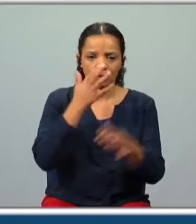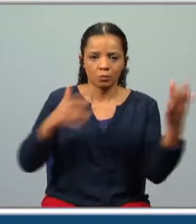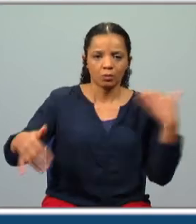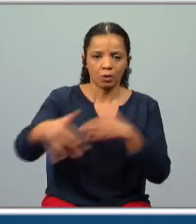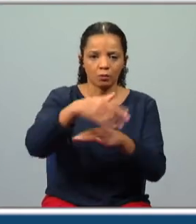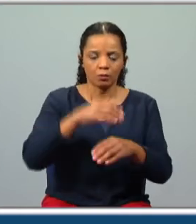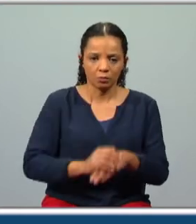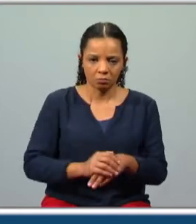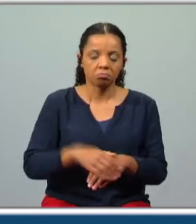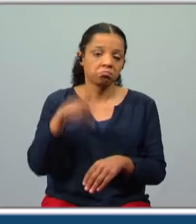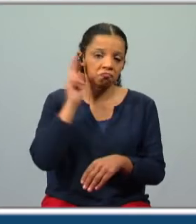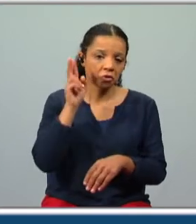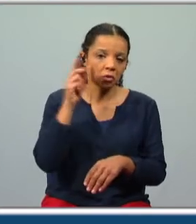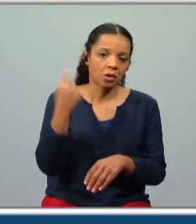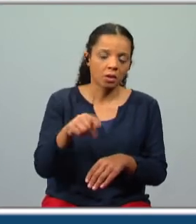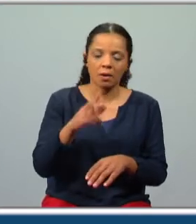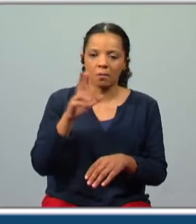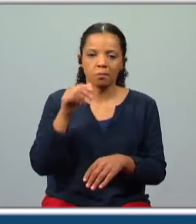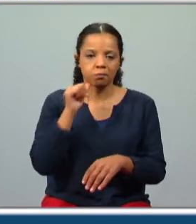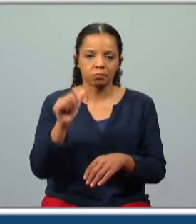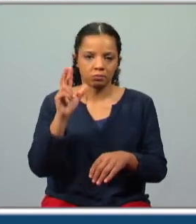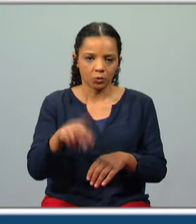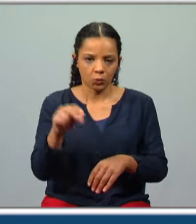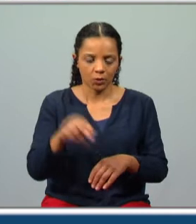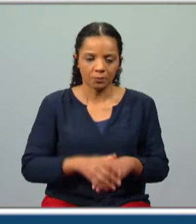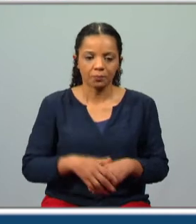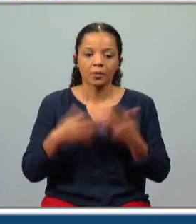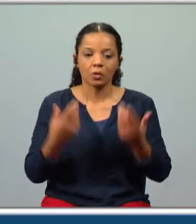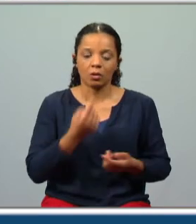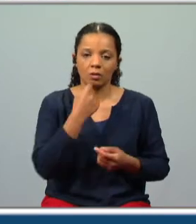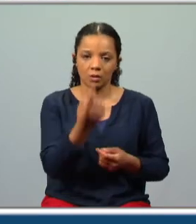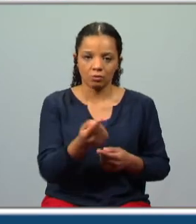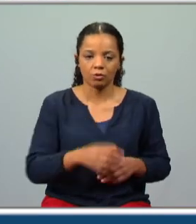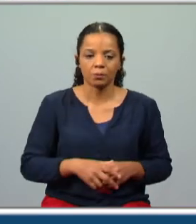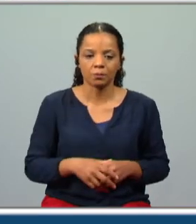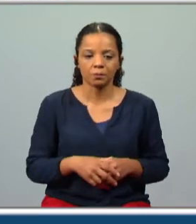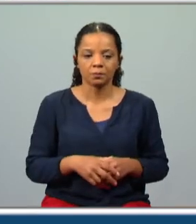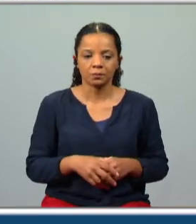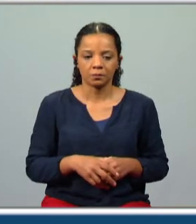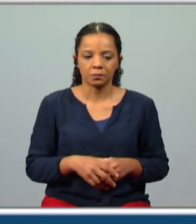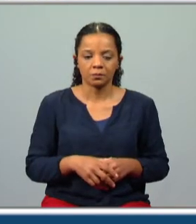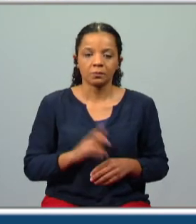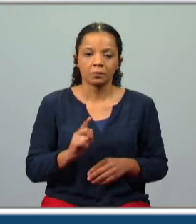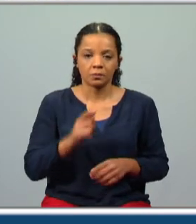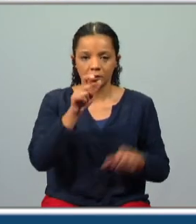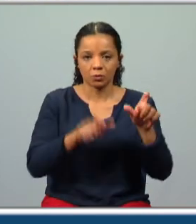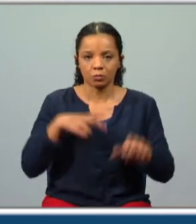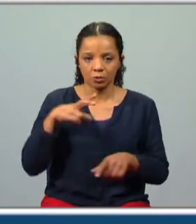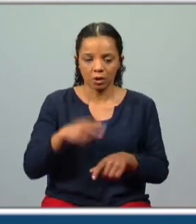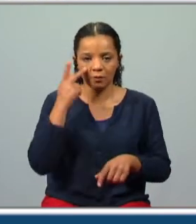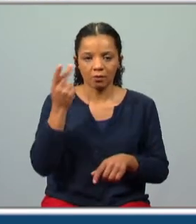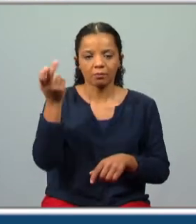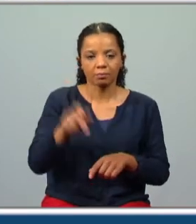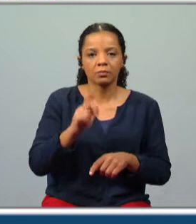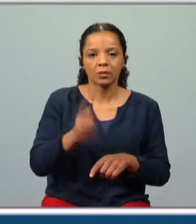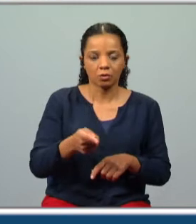por muito valor que tivesse e agora anuncia aquilo que os portugueses vão viver